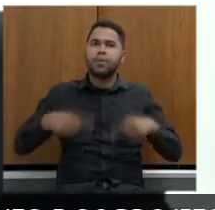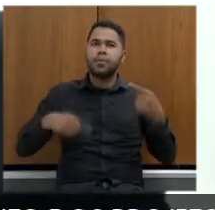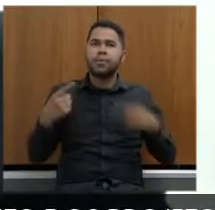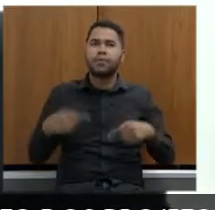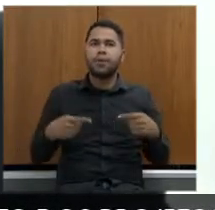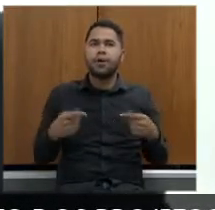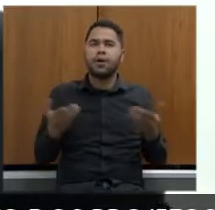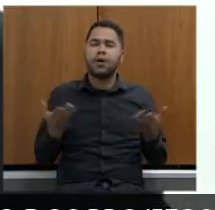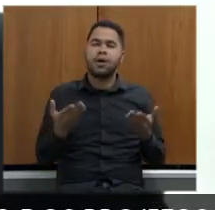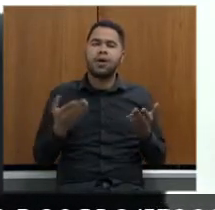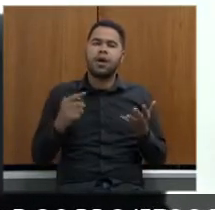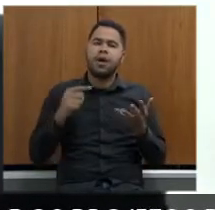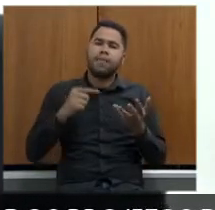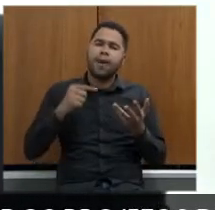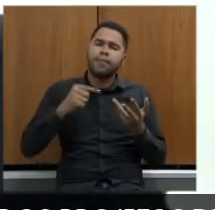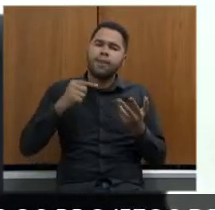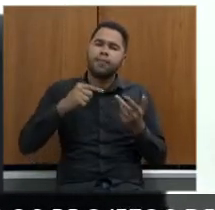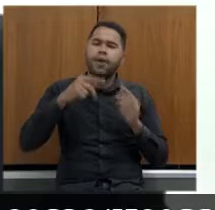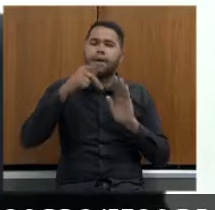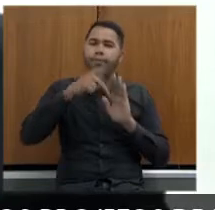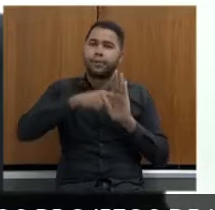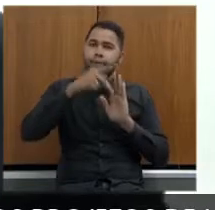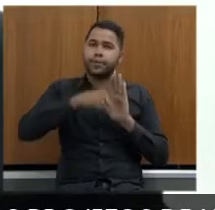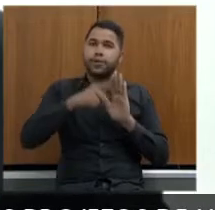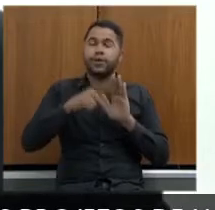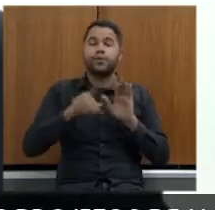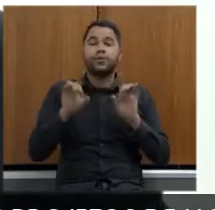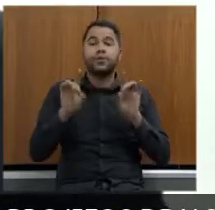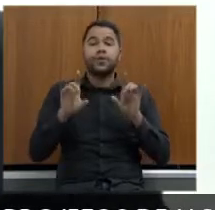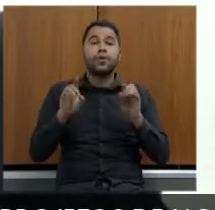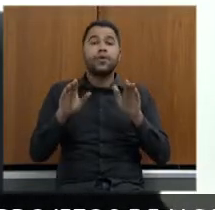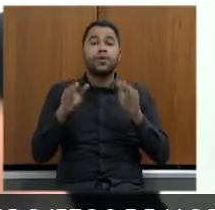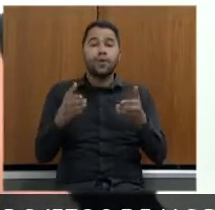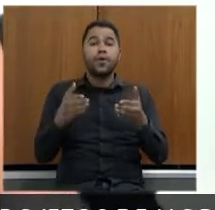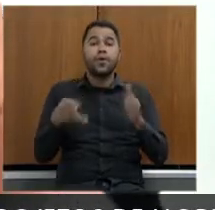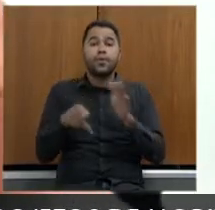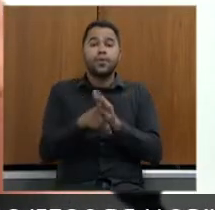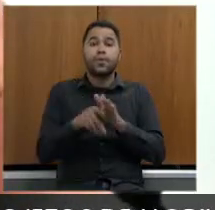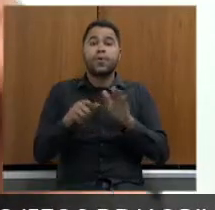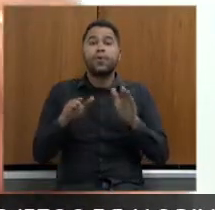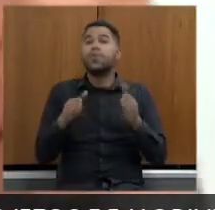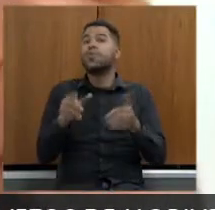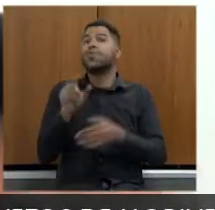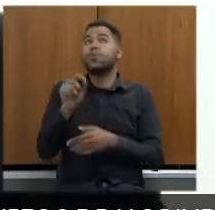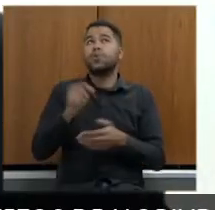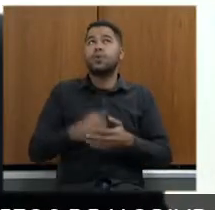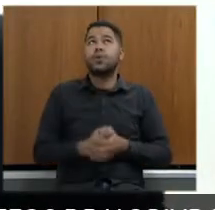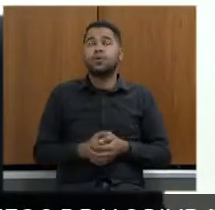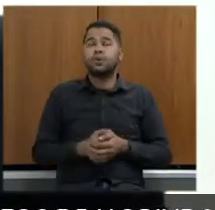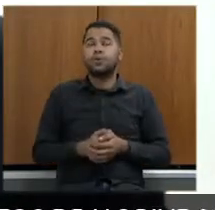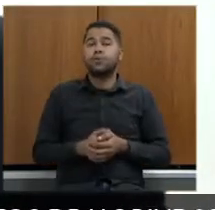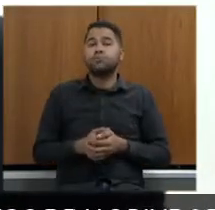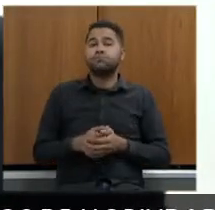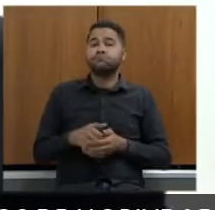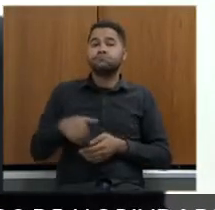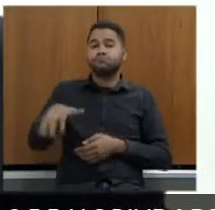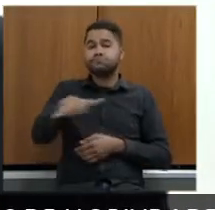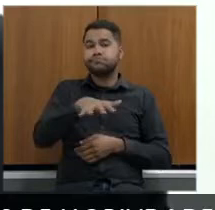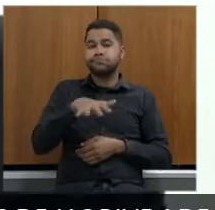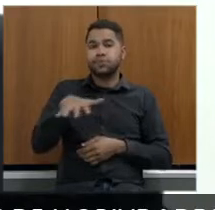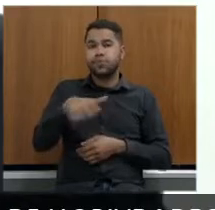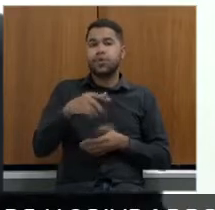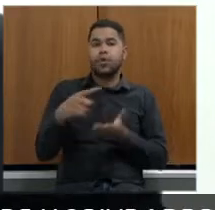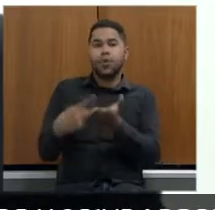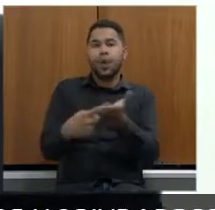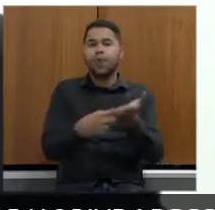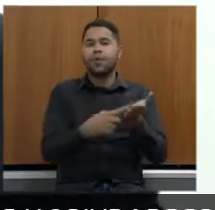todos os projetos especialmente os projetos de mobilidade e especialmente os oriundos do acordo